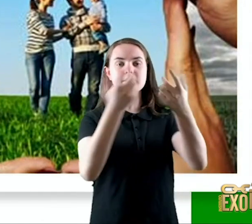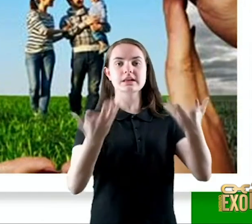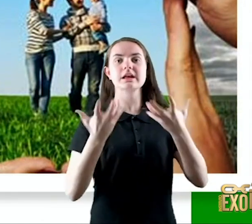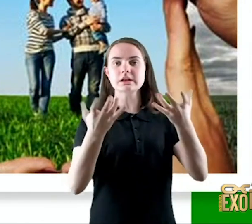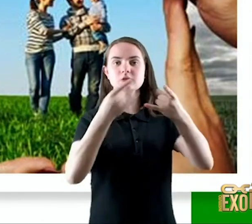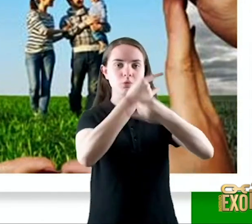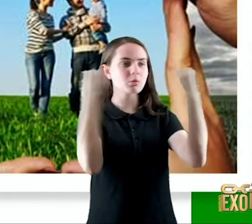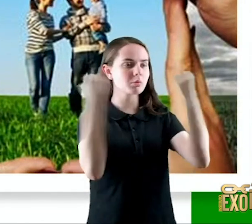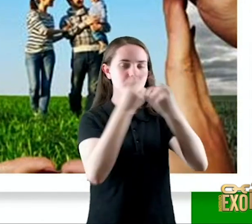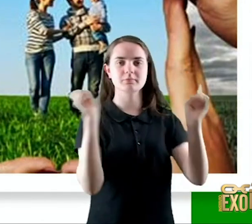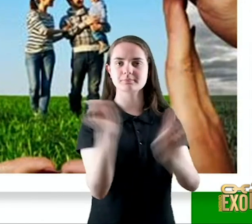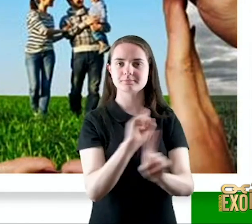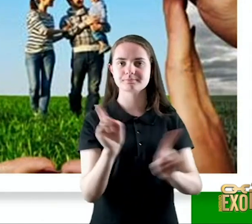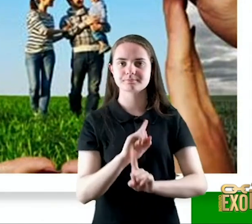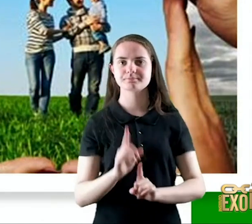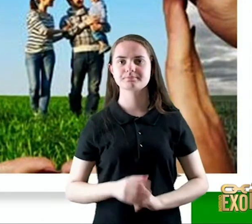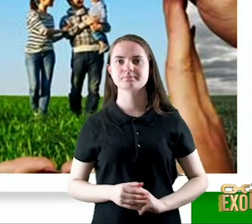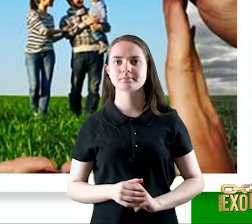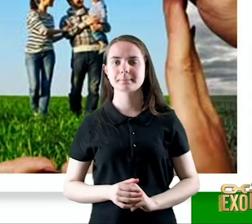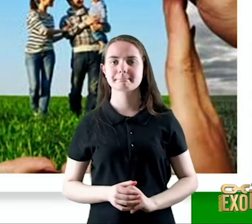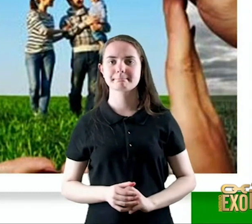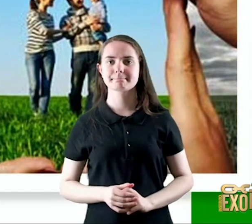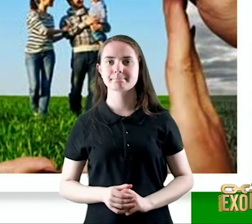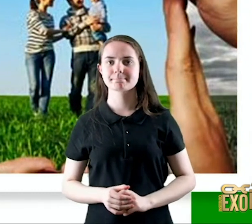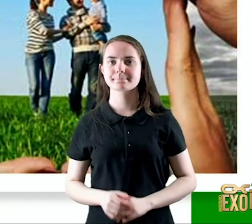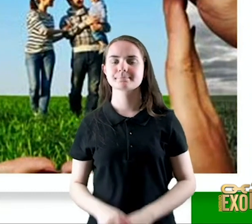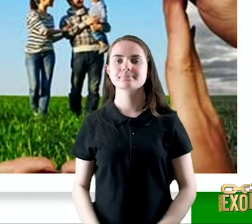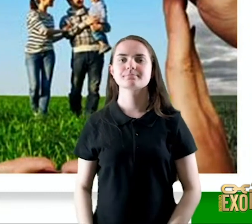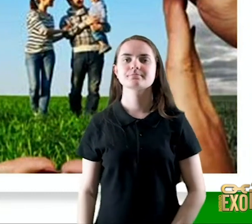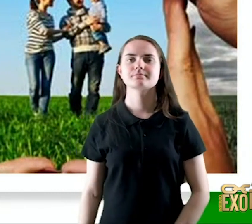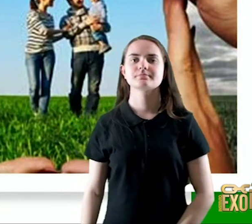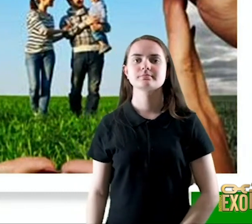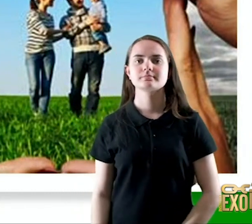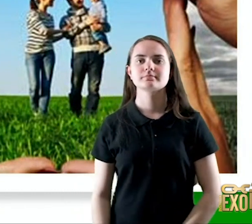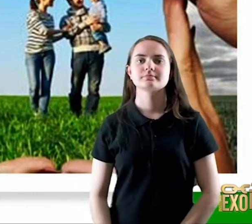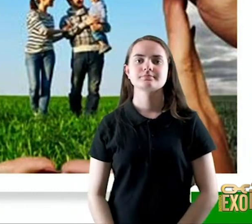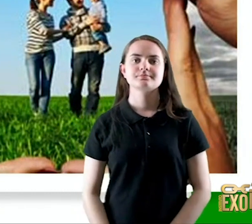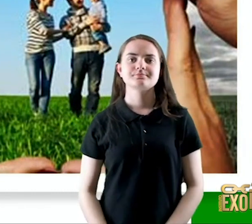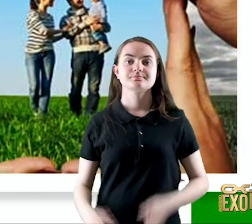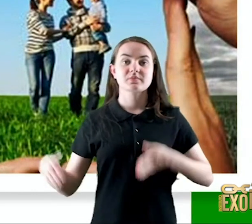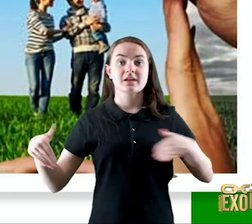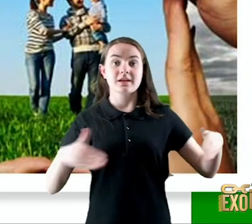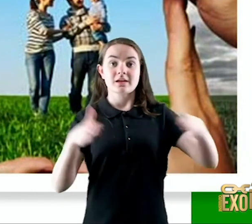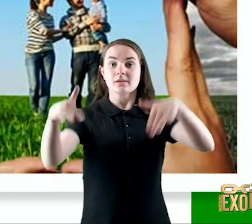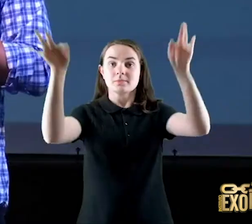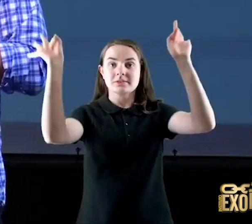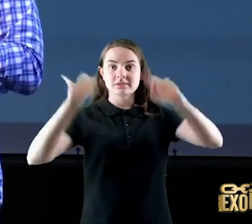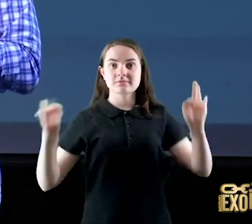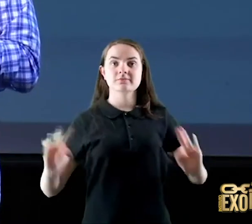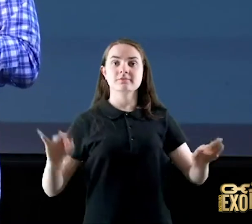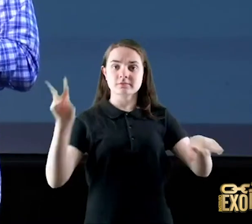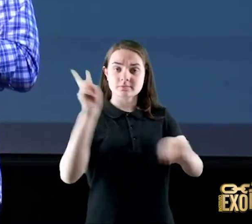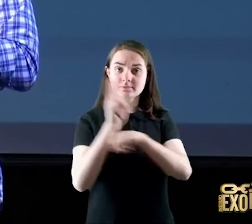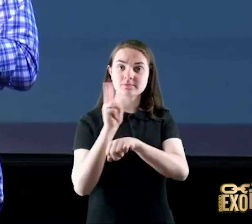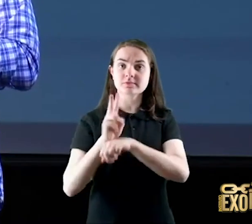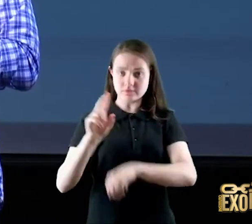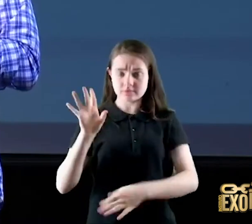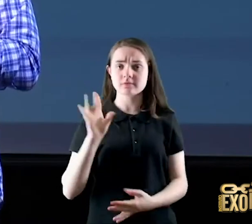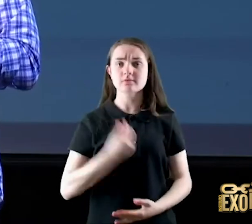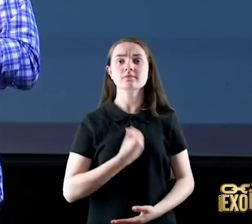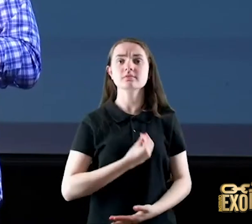procede nunca será abalado gente o caminho da felicidade da proteção existe